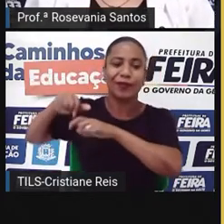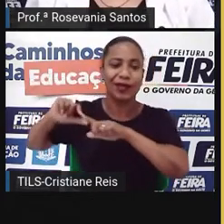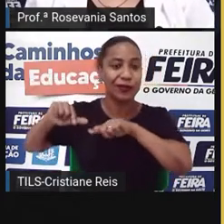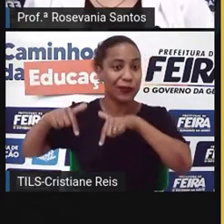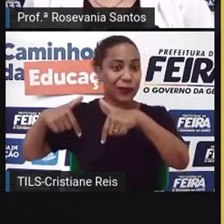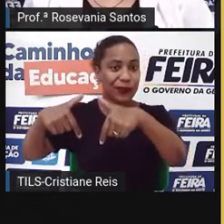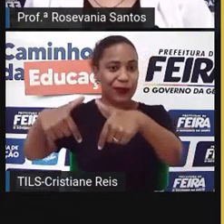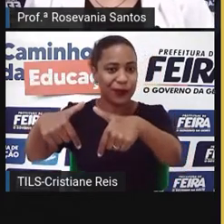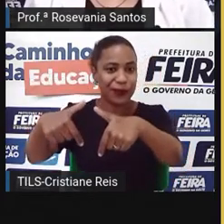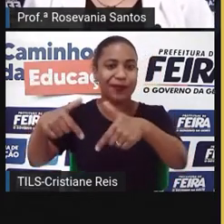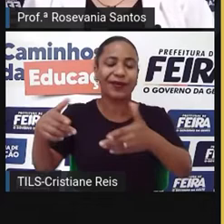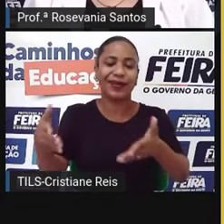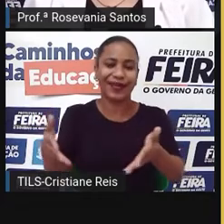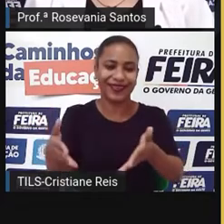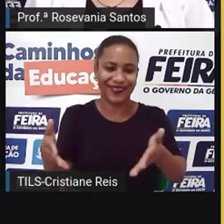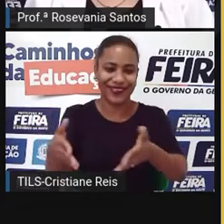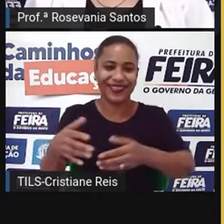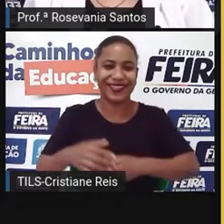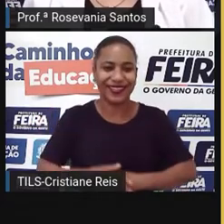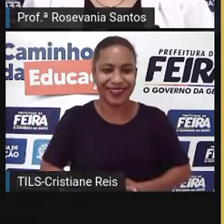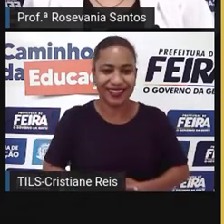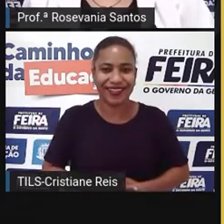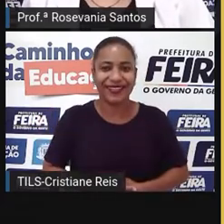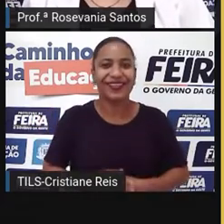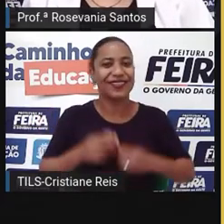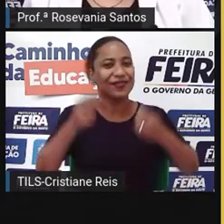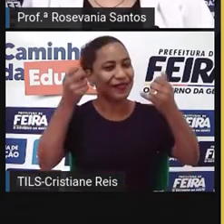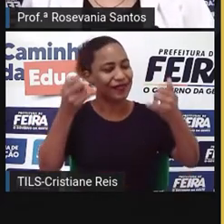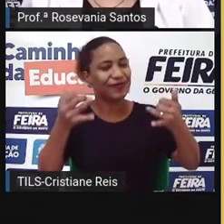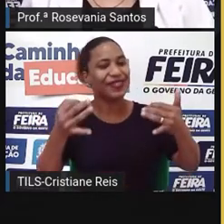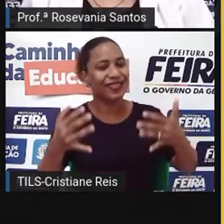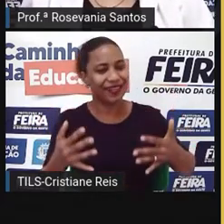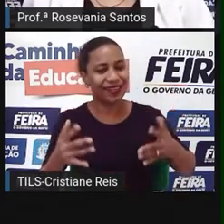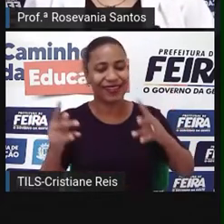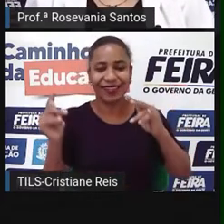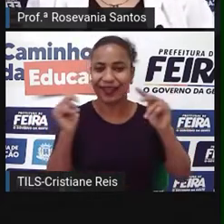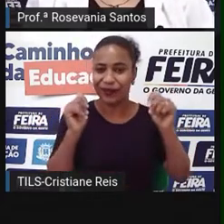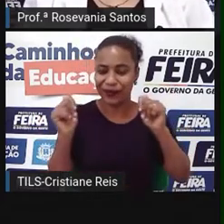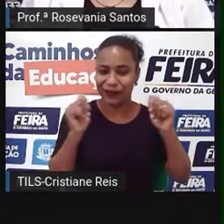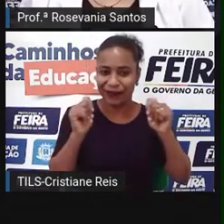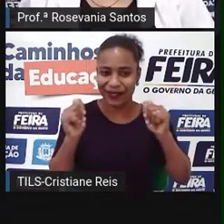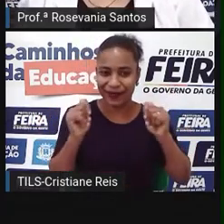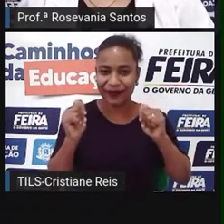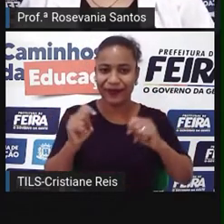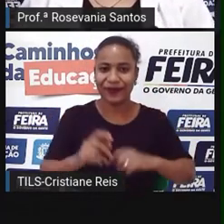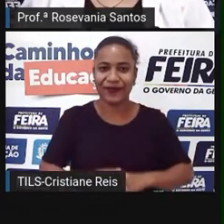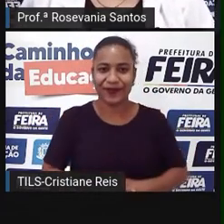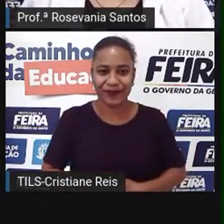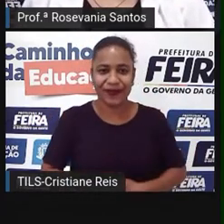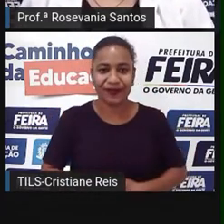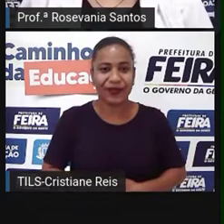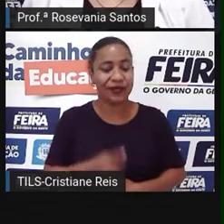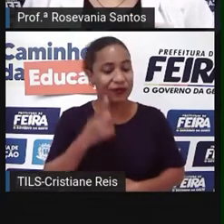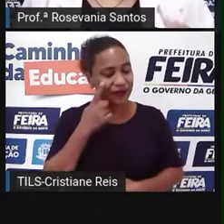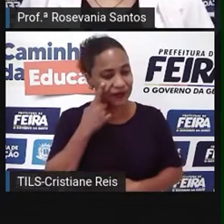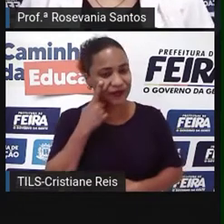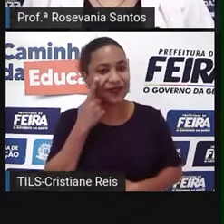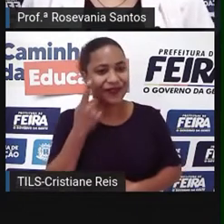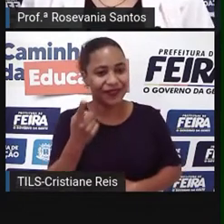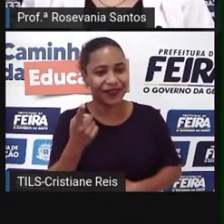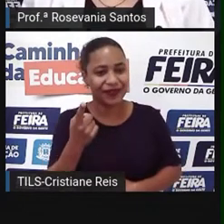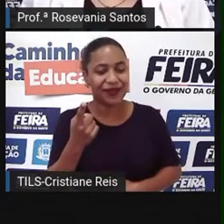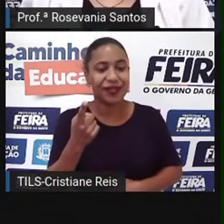Então, na realidade, vamos lá falar um pouco sobre essa economia, né? Como vocês já viram, né? A gente